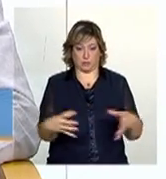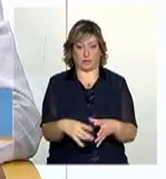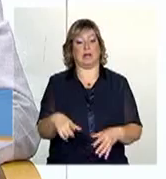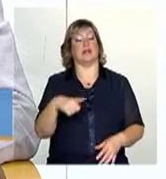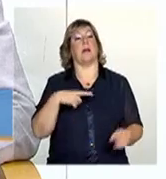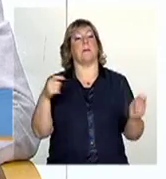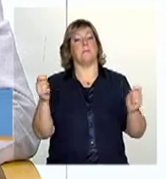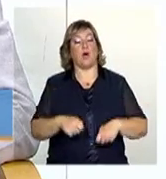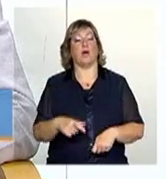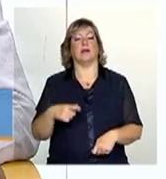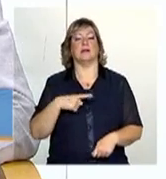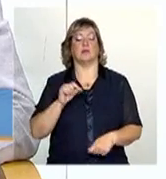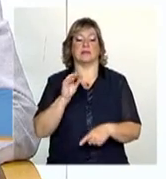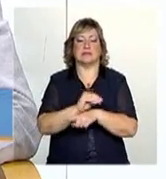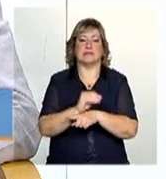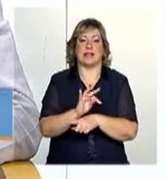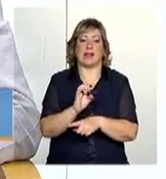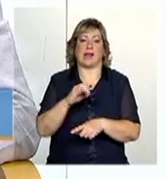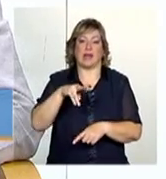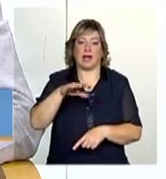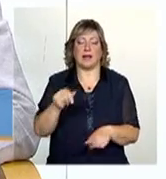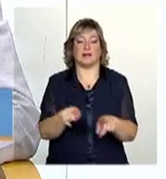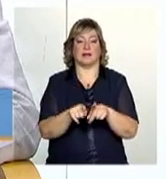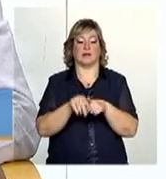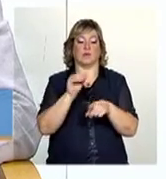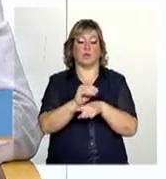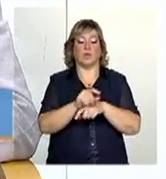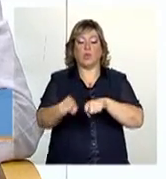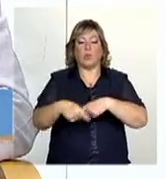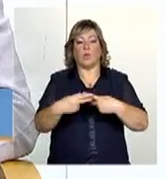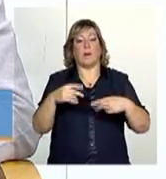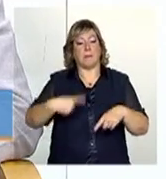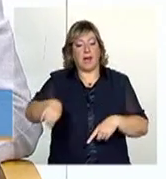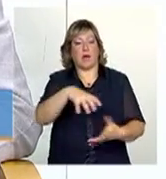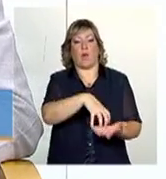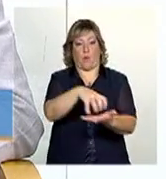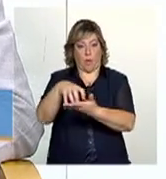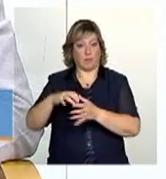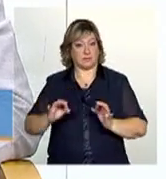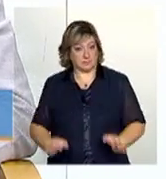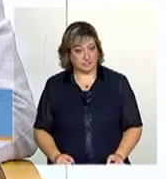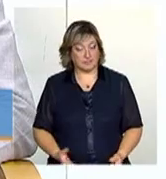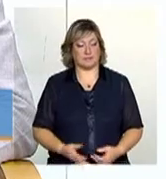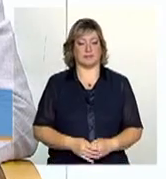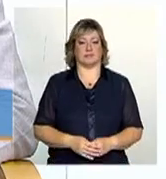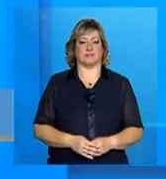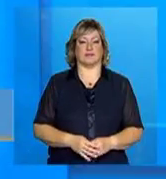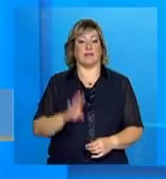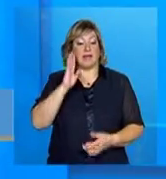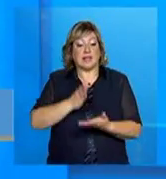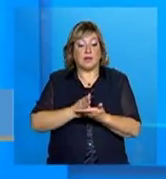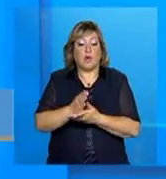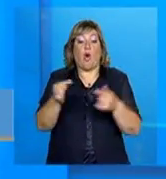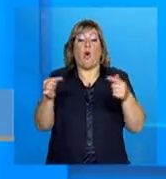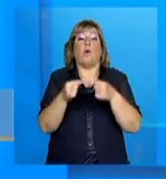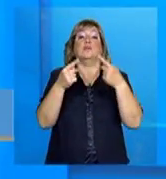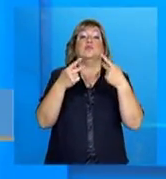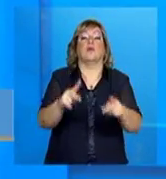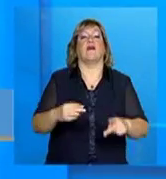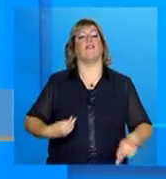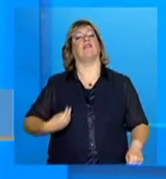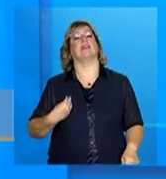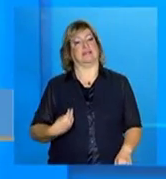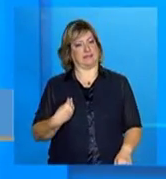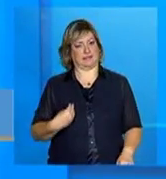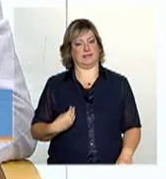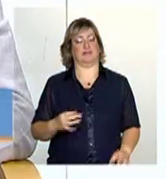assistência técnica e extensão rural específicas para essas comunidades. Ou seja, dirigidas ao seu meio de vida, ao seu modo de